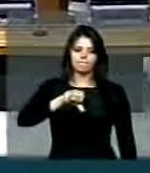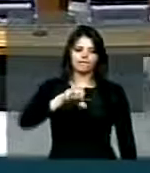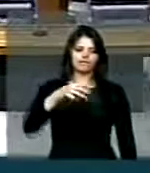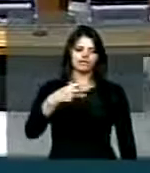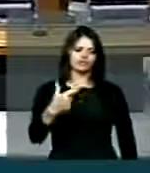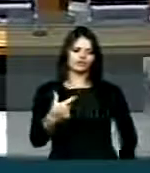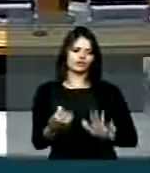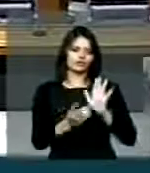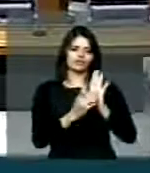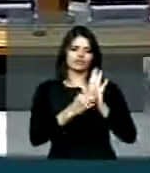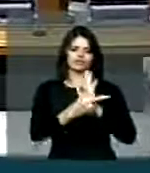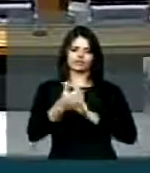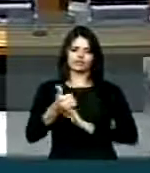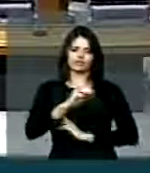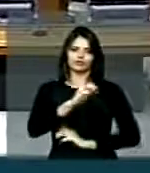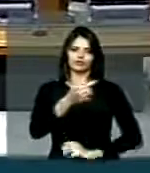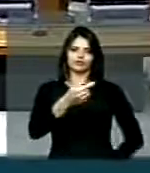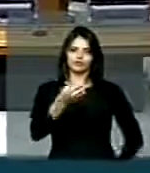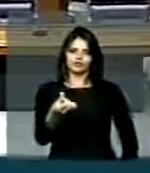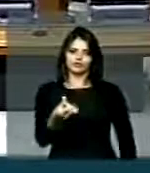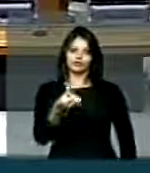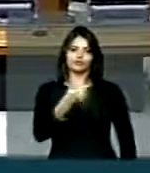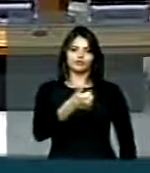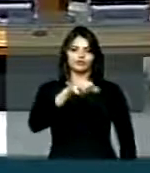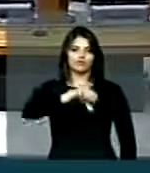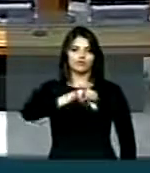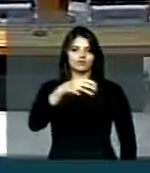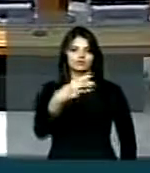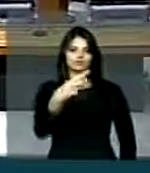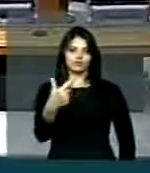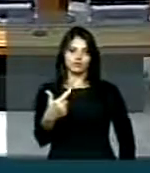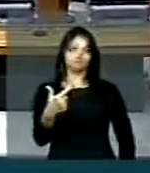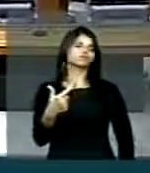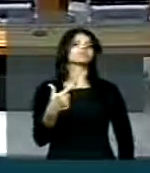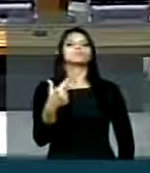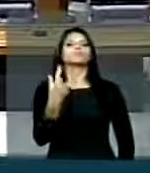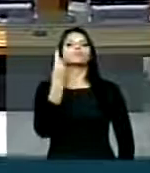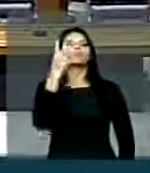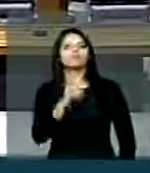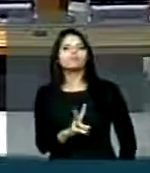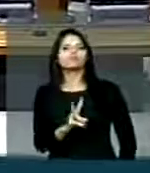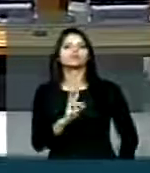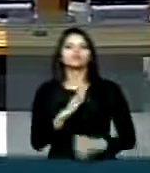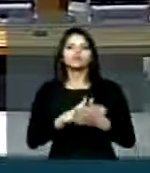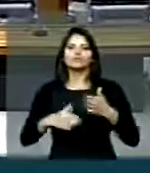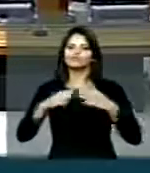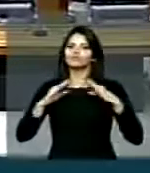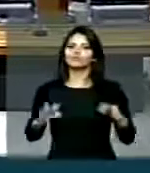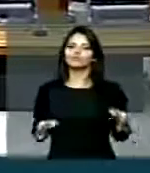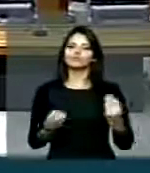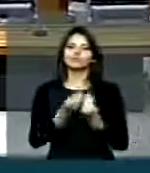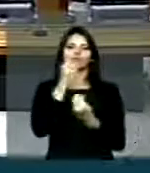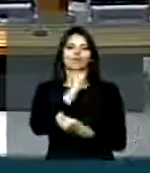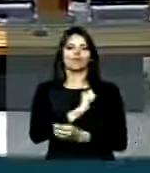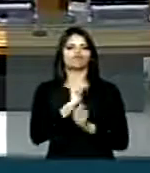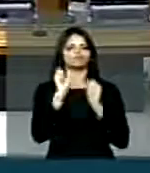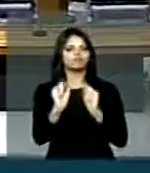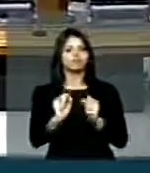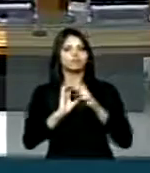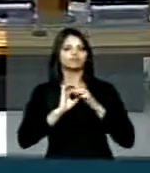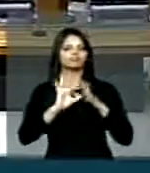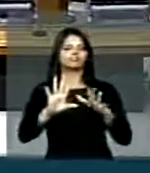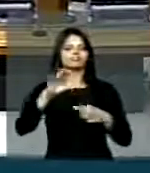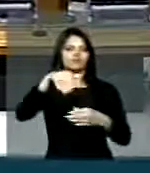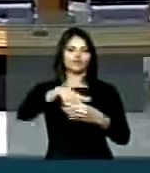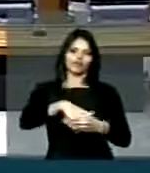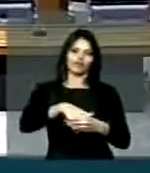decreto 21076 de 32, pela primeira vez, todas as mulheres tiveram oportunidade